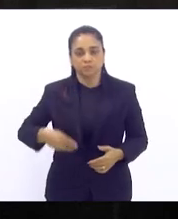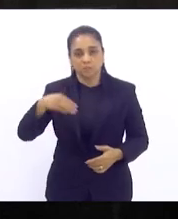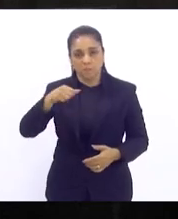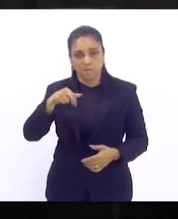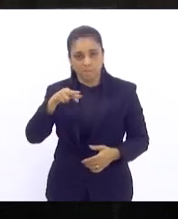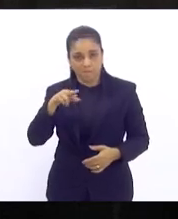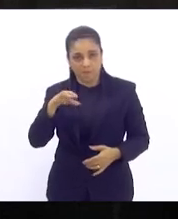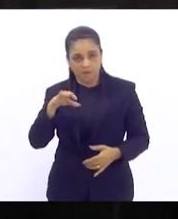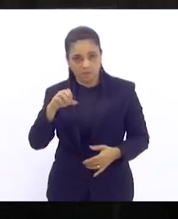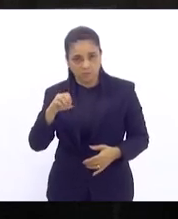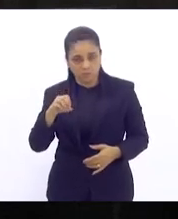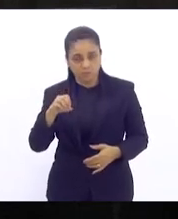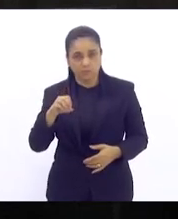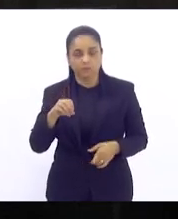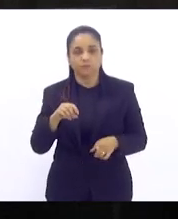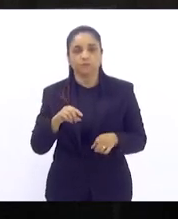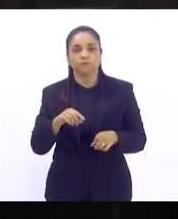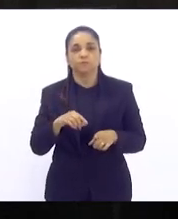está